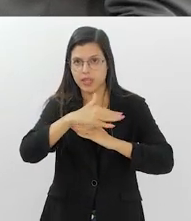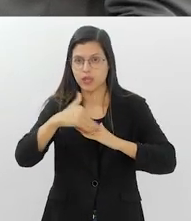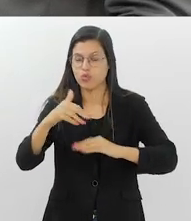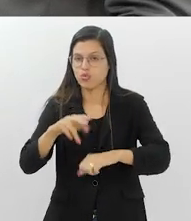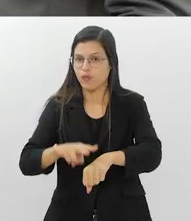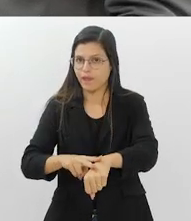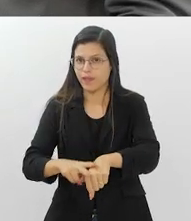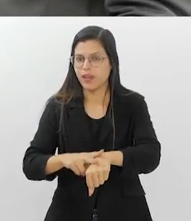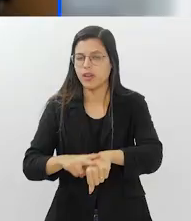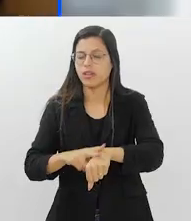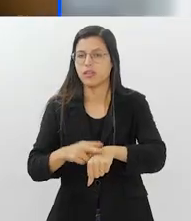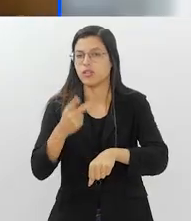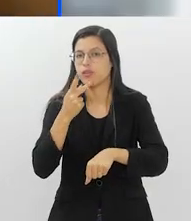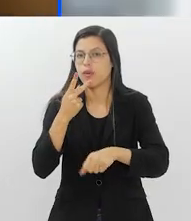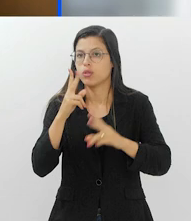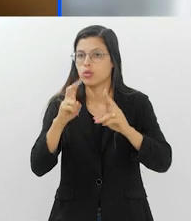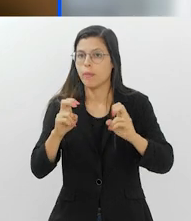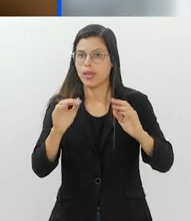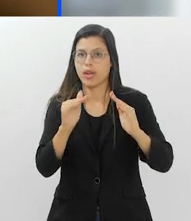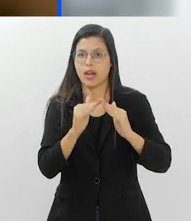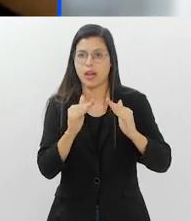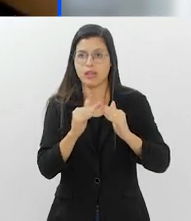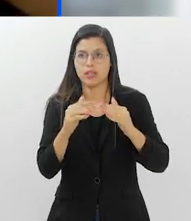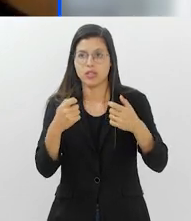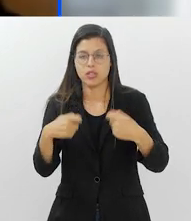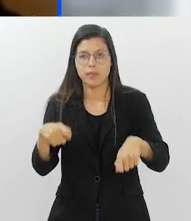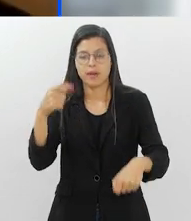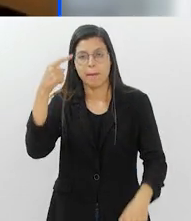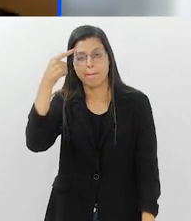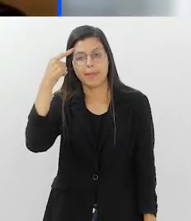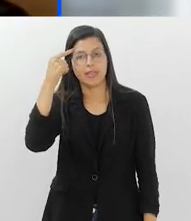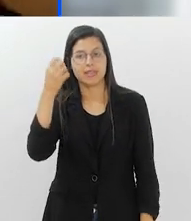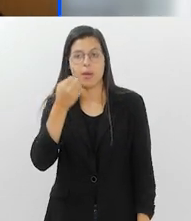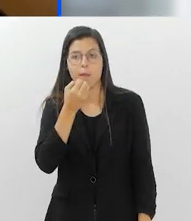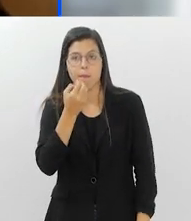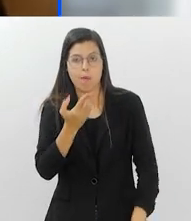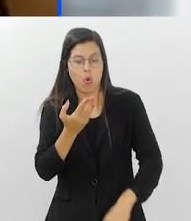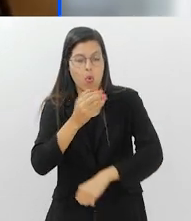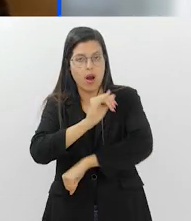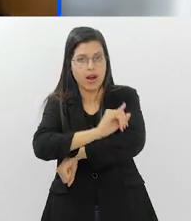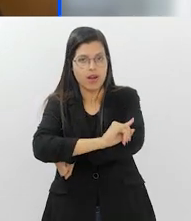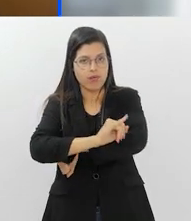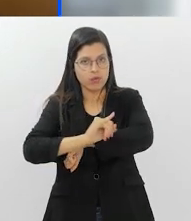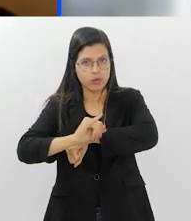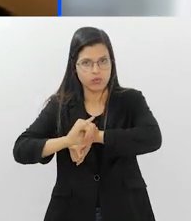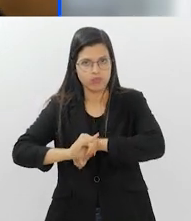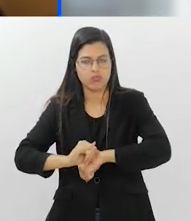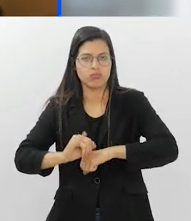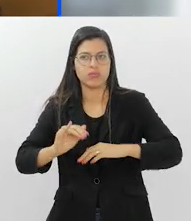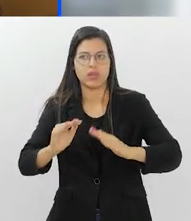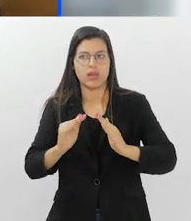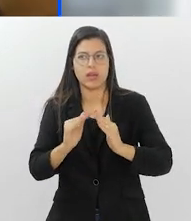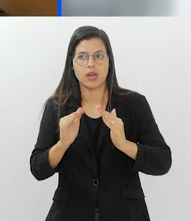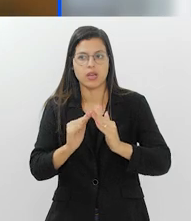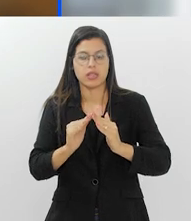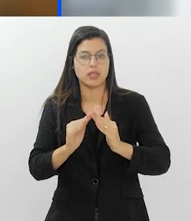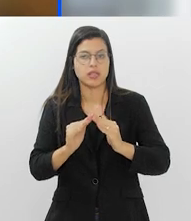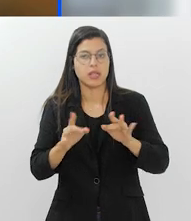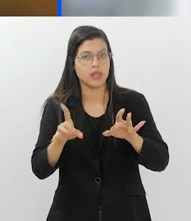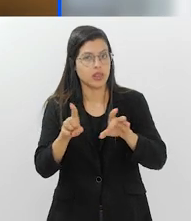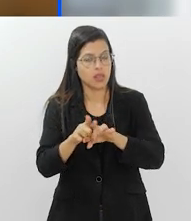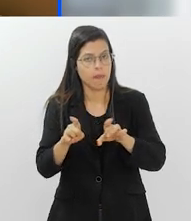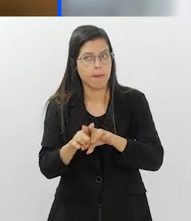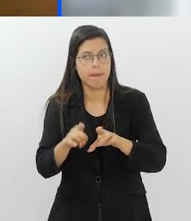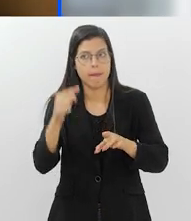Então, quando a gente fala de habitação, a gente tem que pensar, né, numa boa infraestrutura da casa. Mas, além